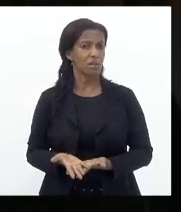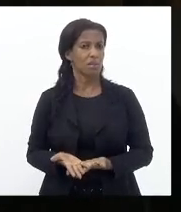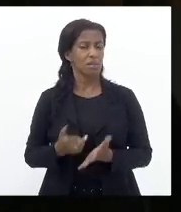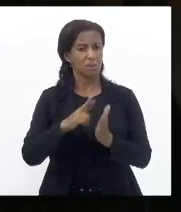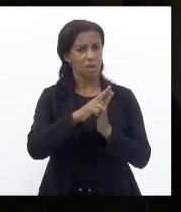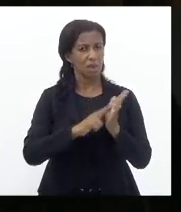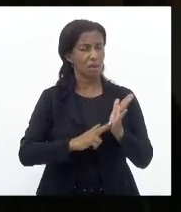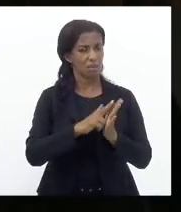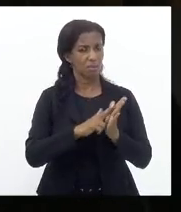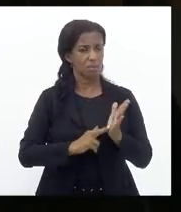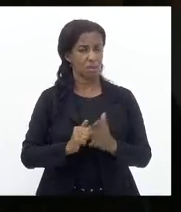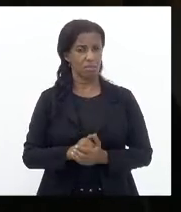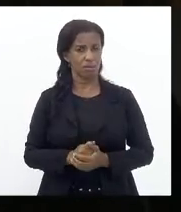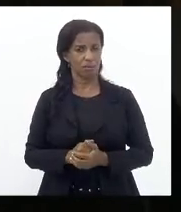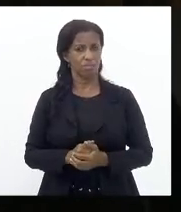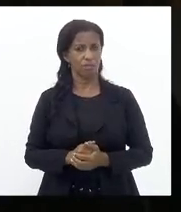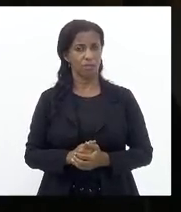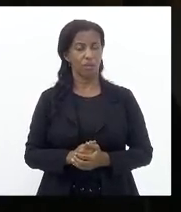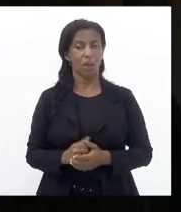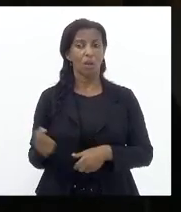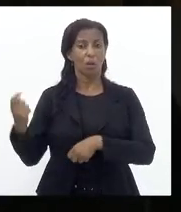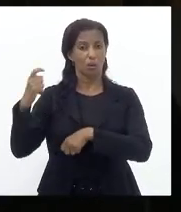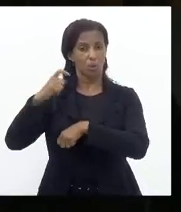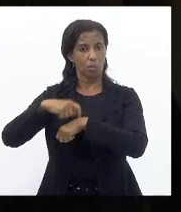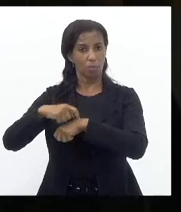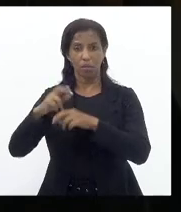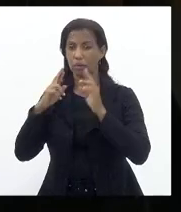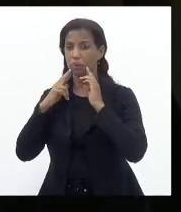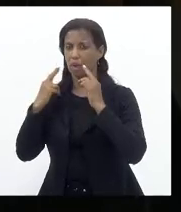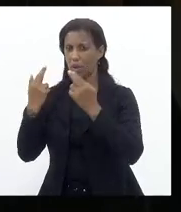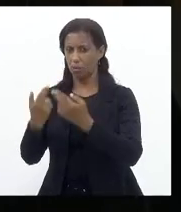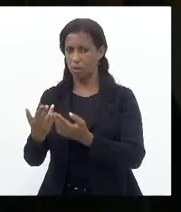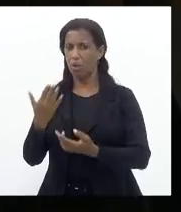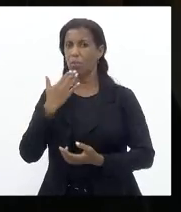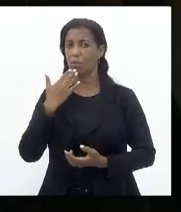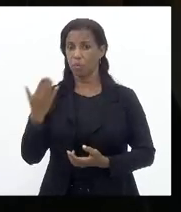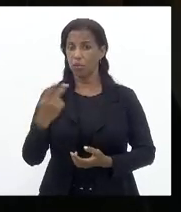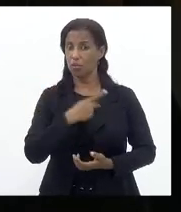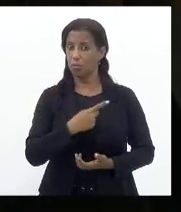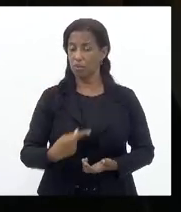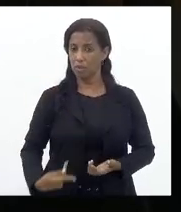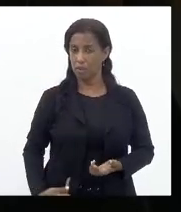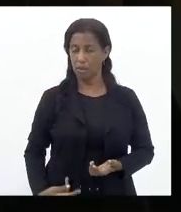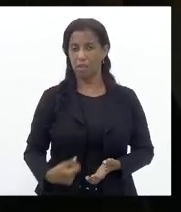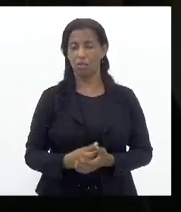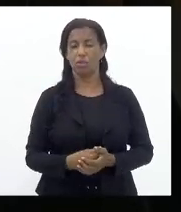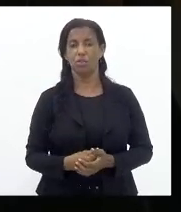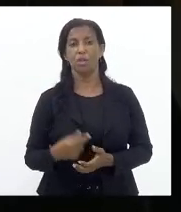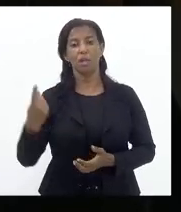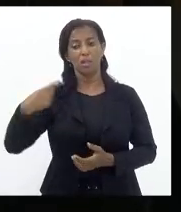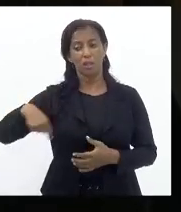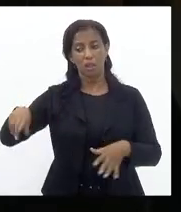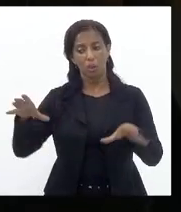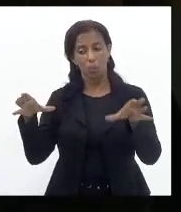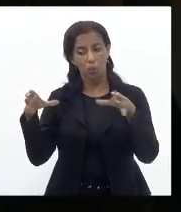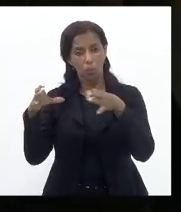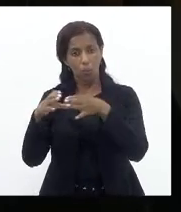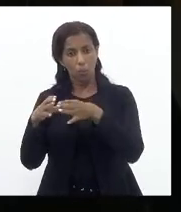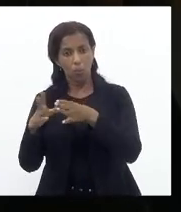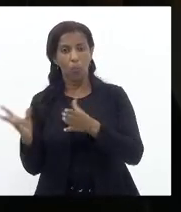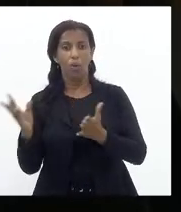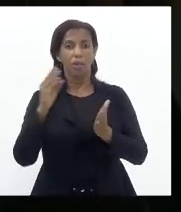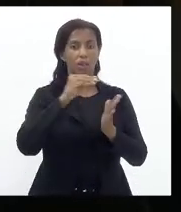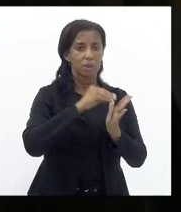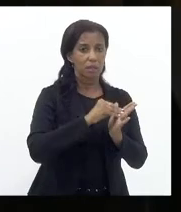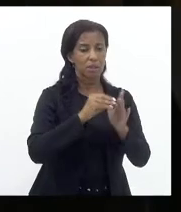requerimento Na ocasião Inclusive Da reunião Eu sugeri Ao presidente Que eles Inserissem